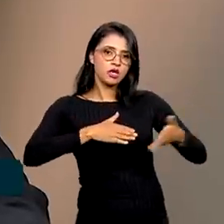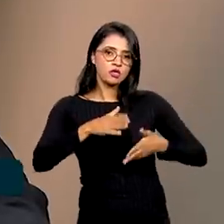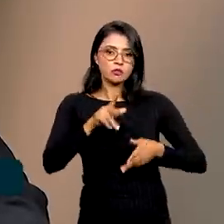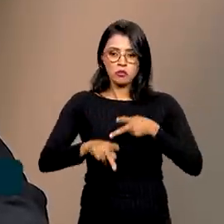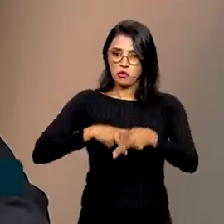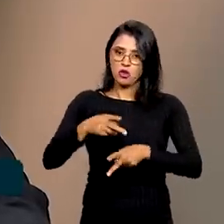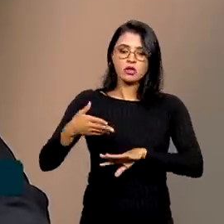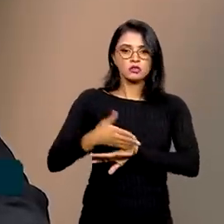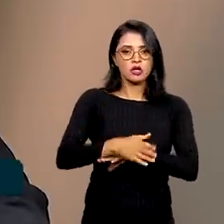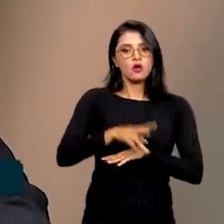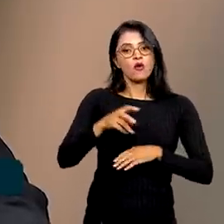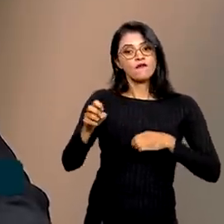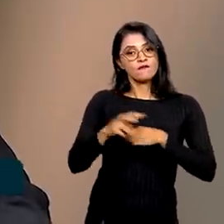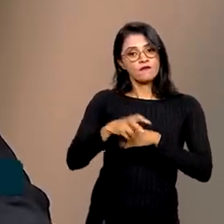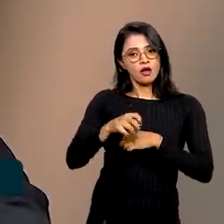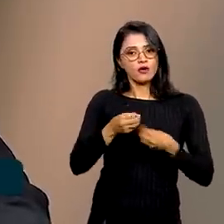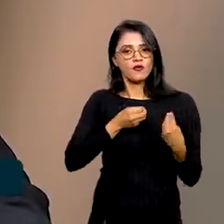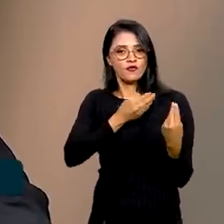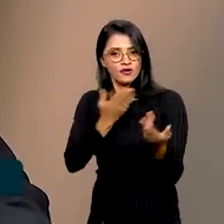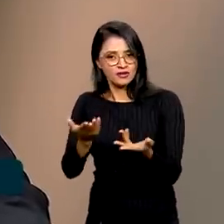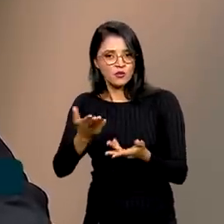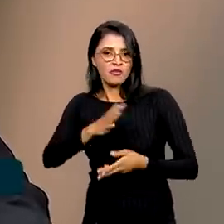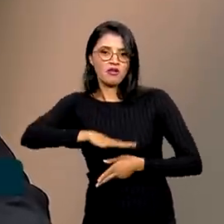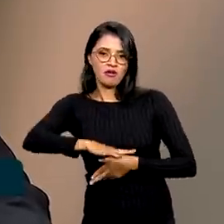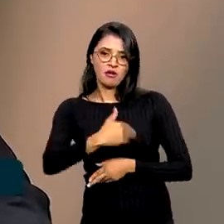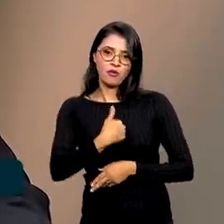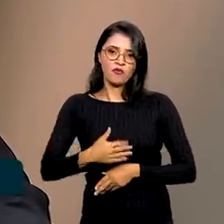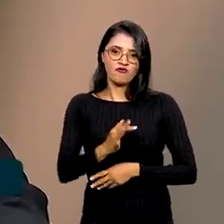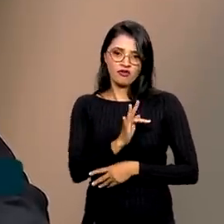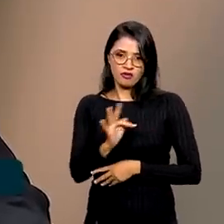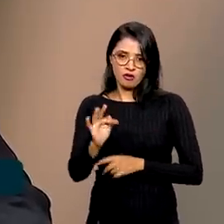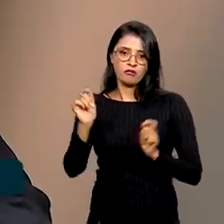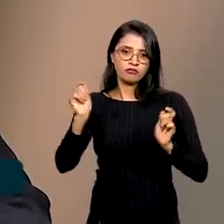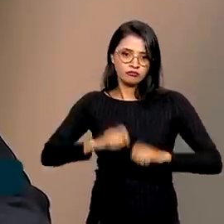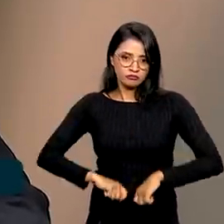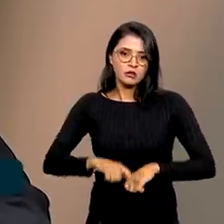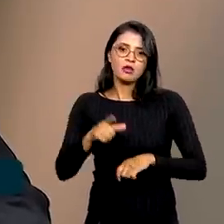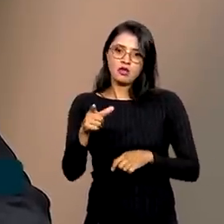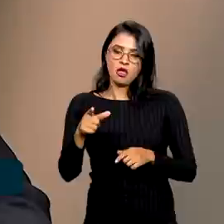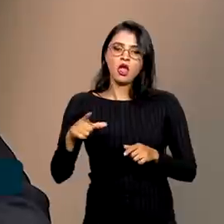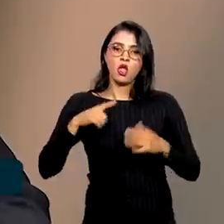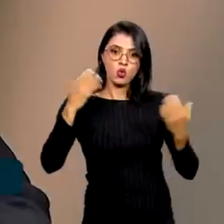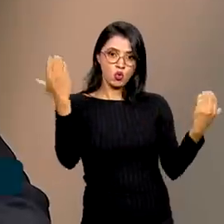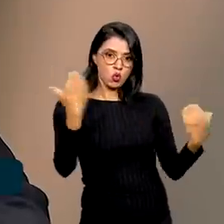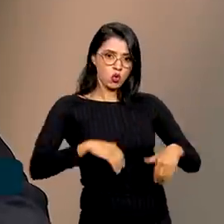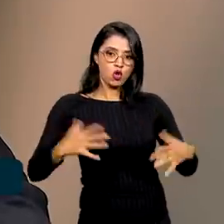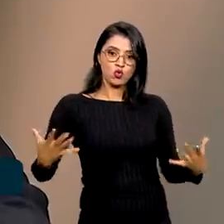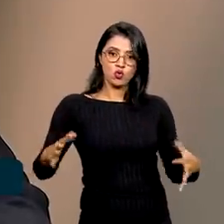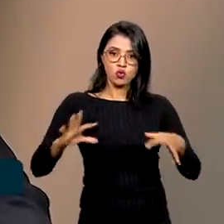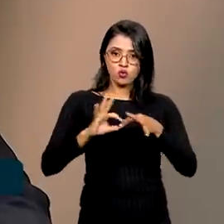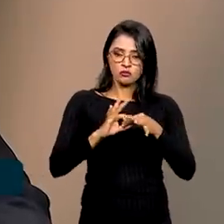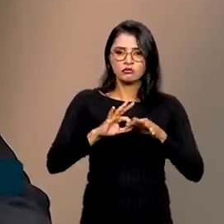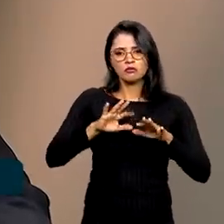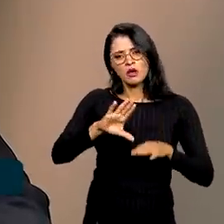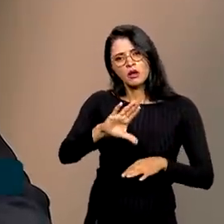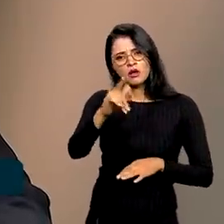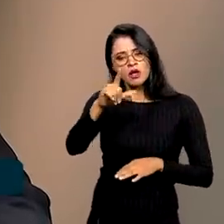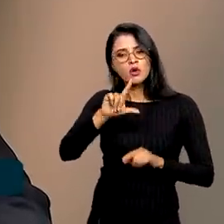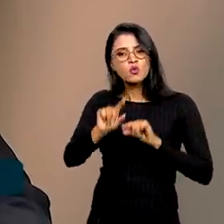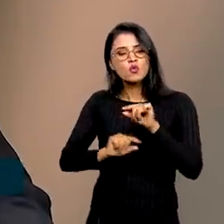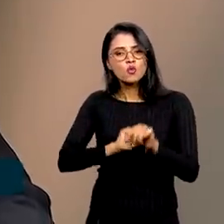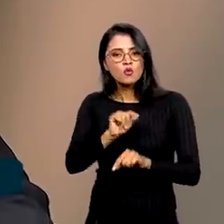população às vagas oferecidas pelo setor público federal, que é o recorte desse concurso unificado. Mas é claro que